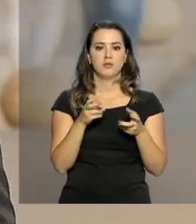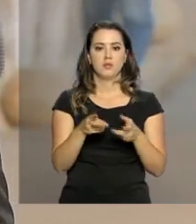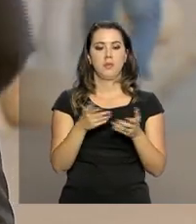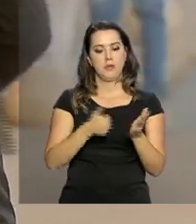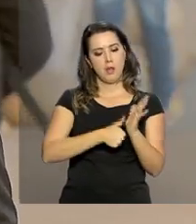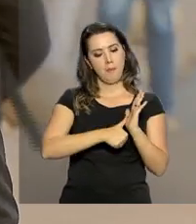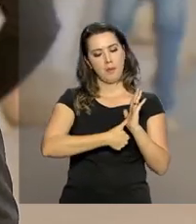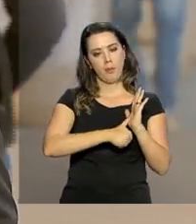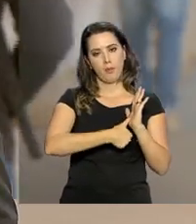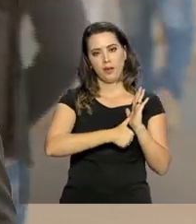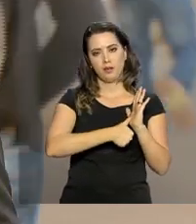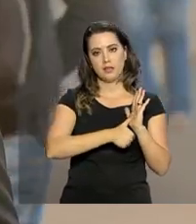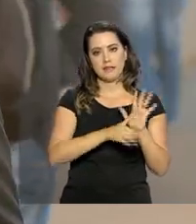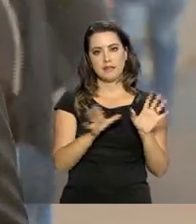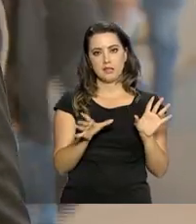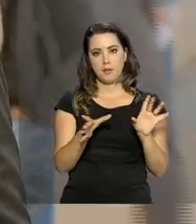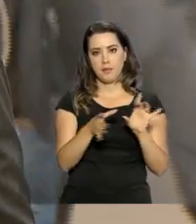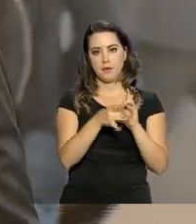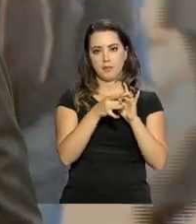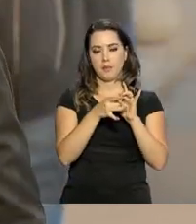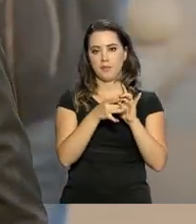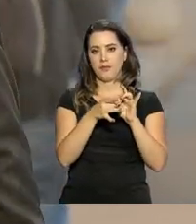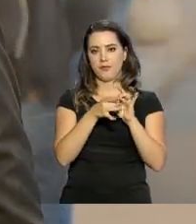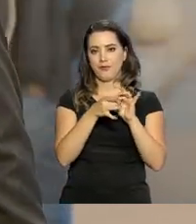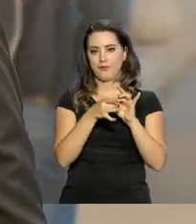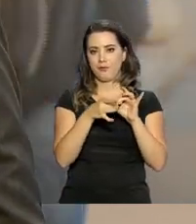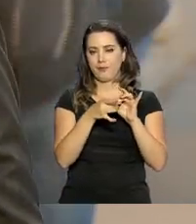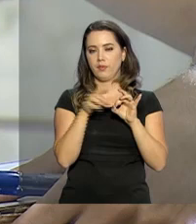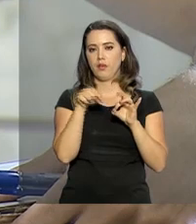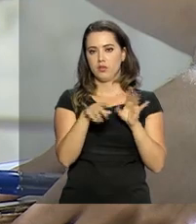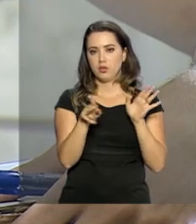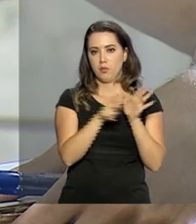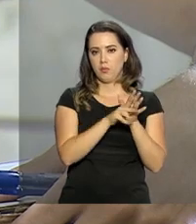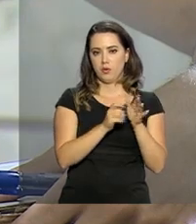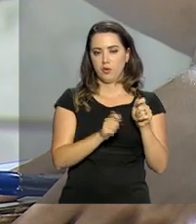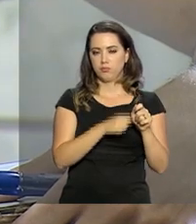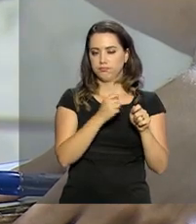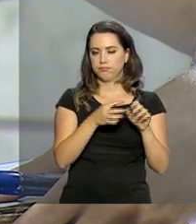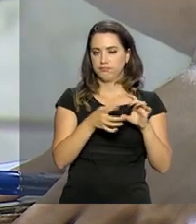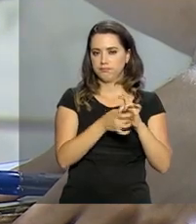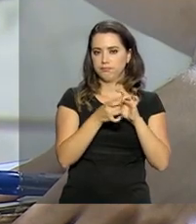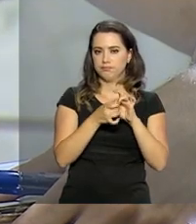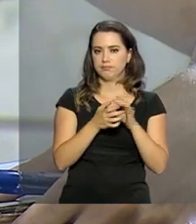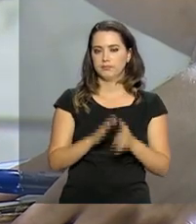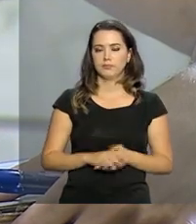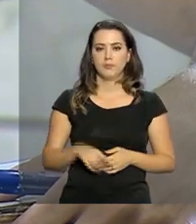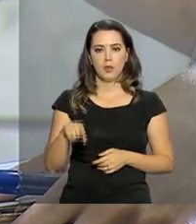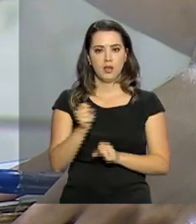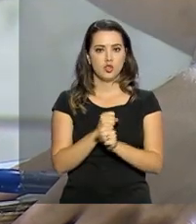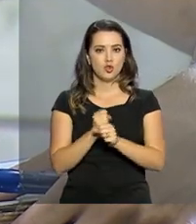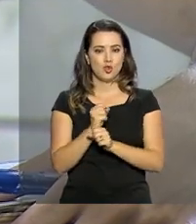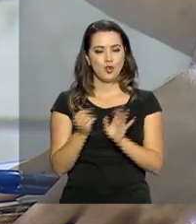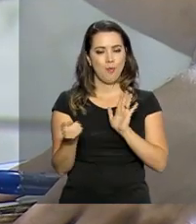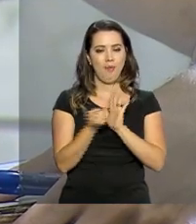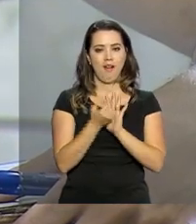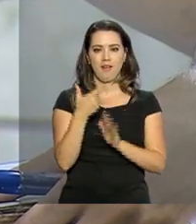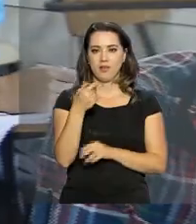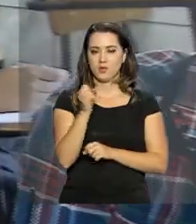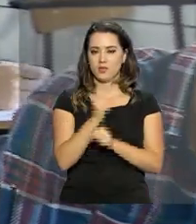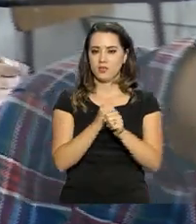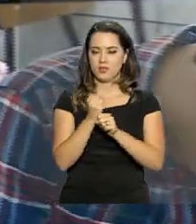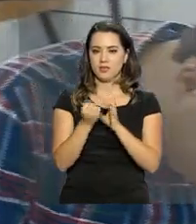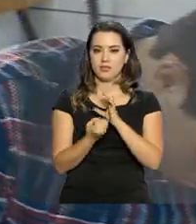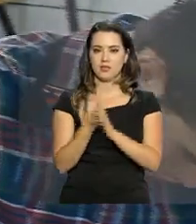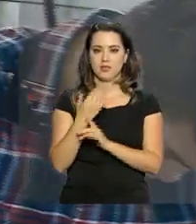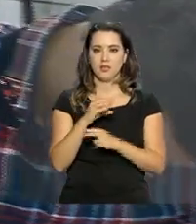biométrica e lacres eletrônicos nos malotes. A edição de 2018 marca os 20 anos da criação do Enem.